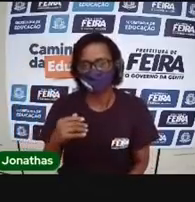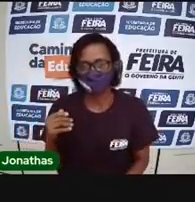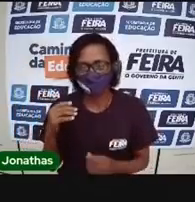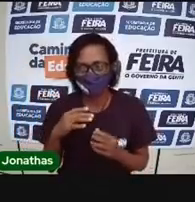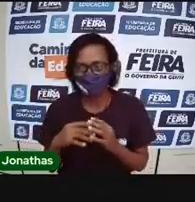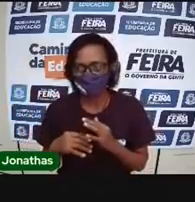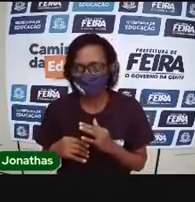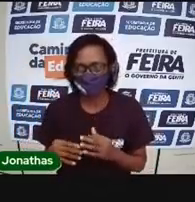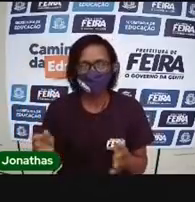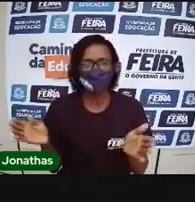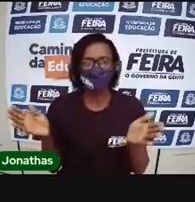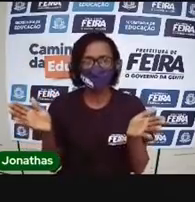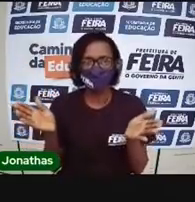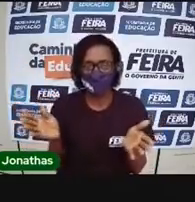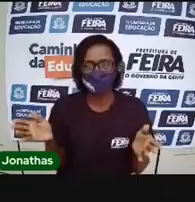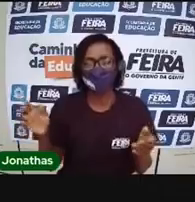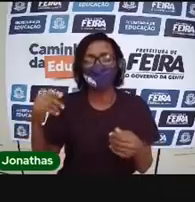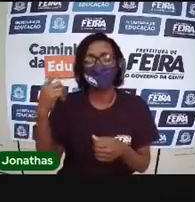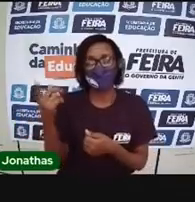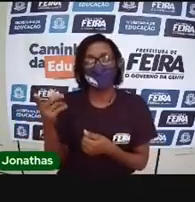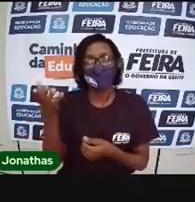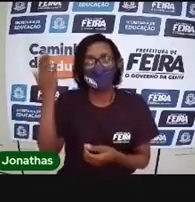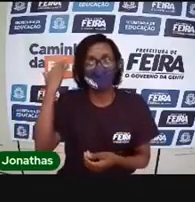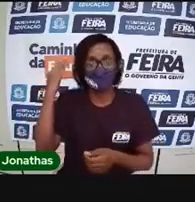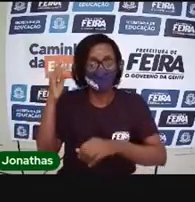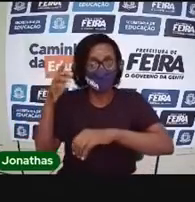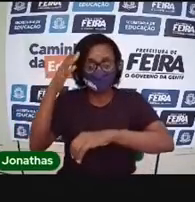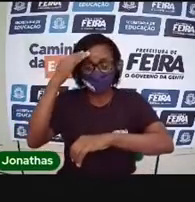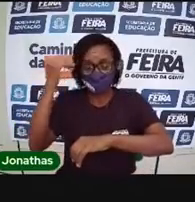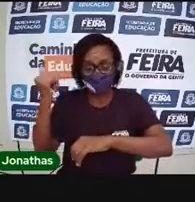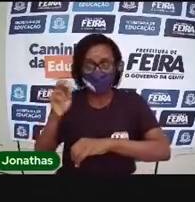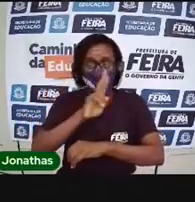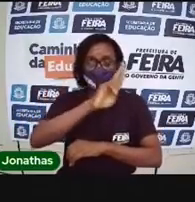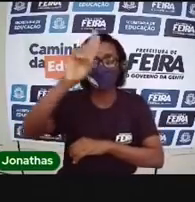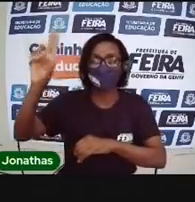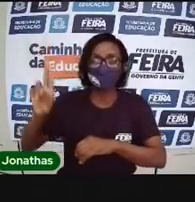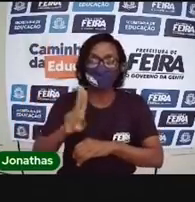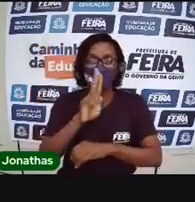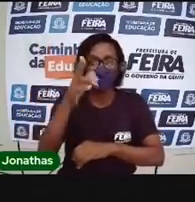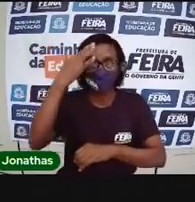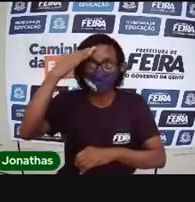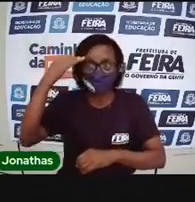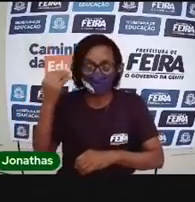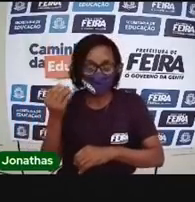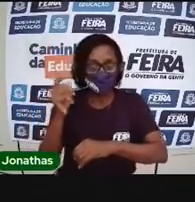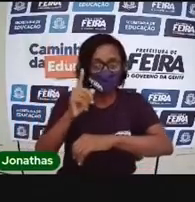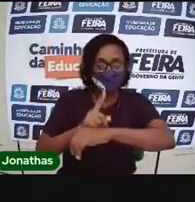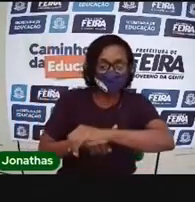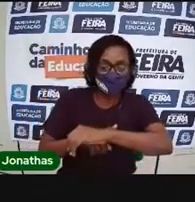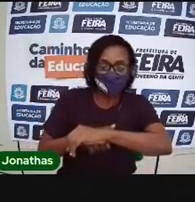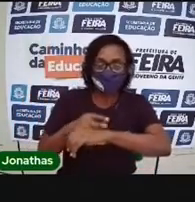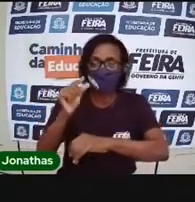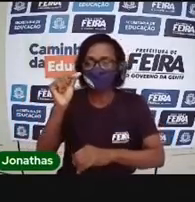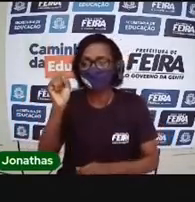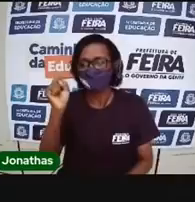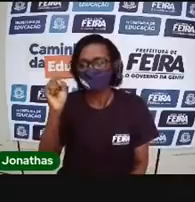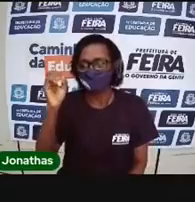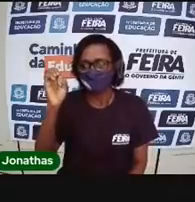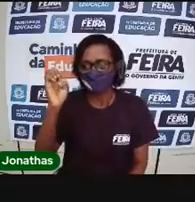Esses instrumentos de medir o tempo, separando em segundos, minutos,